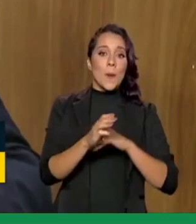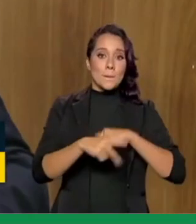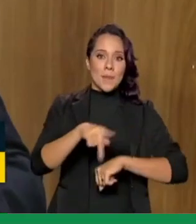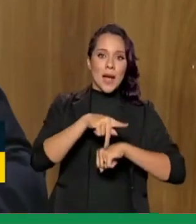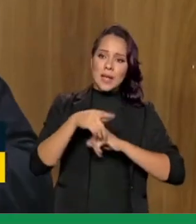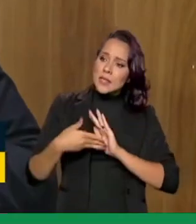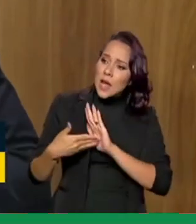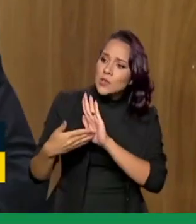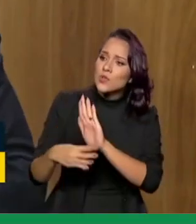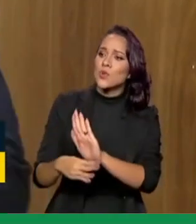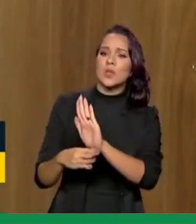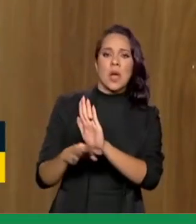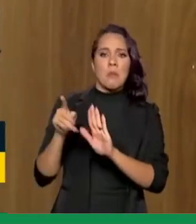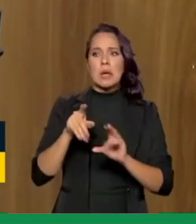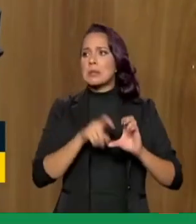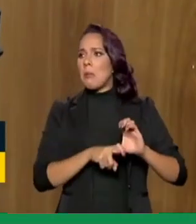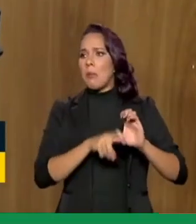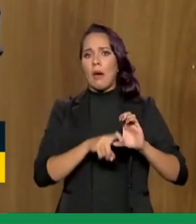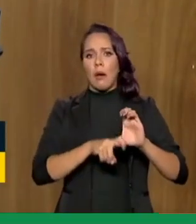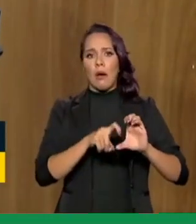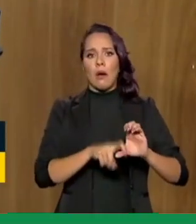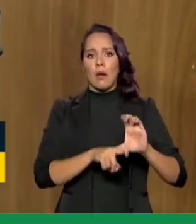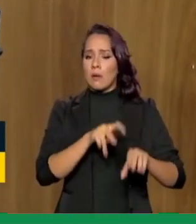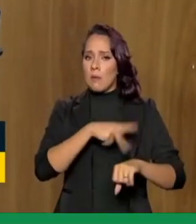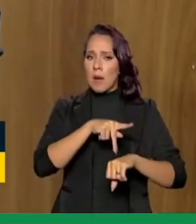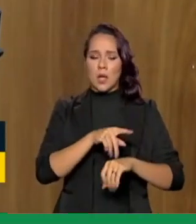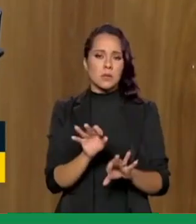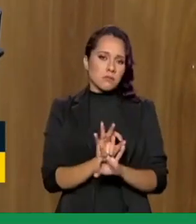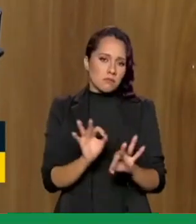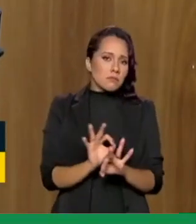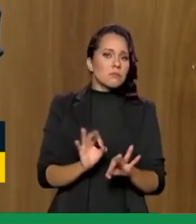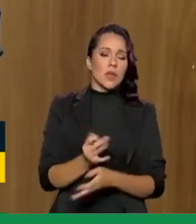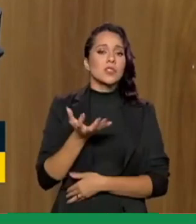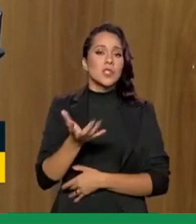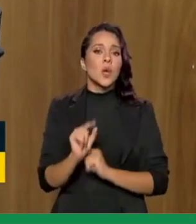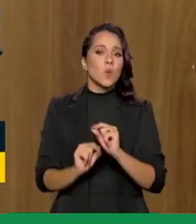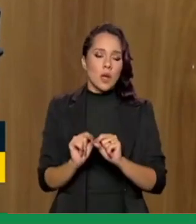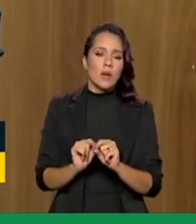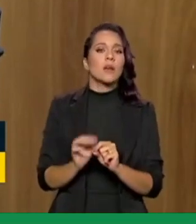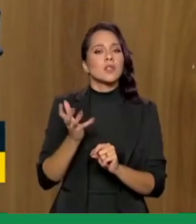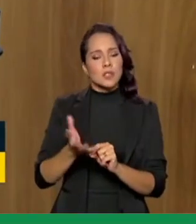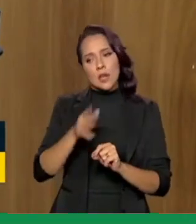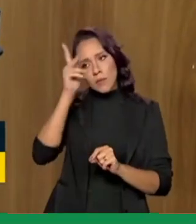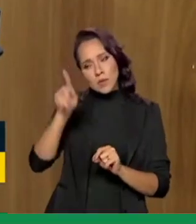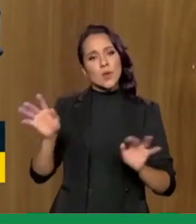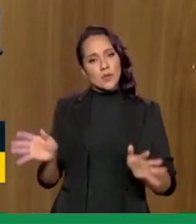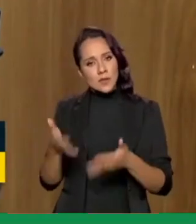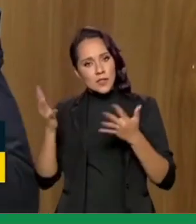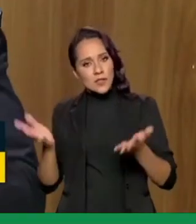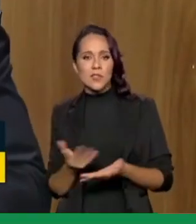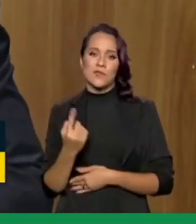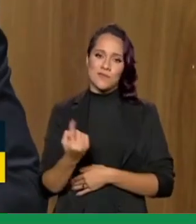necessidade, mas que não fique aprisionado a um programa de transferência de renda. Nós queremos ir e vamos... Estamos trabalhando para isso.